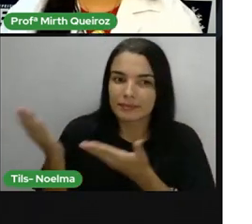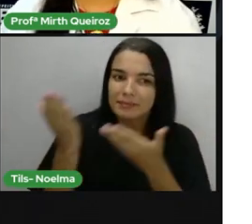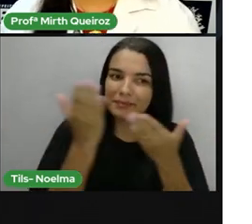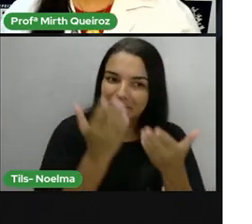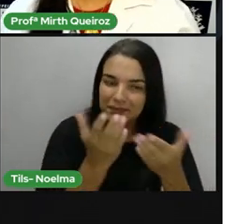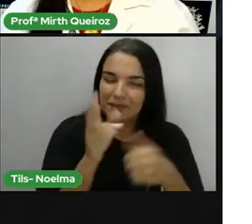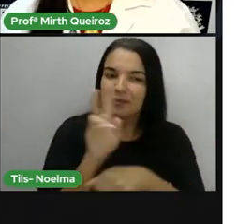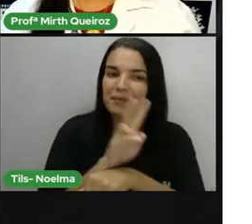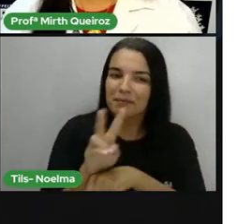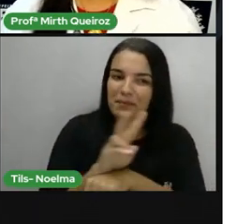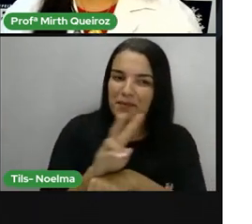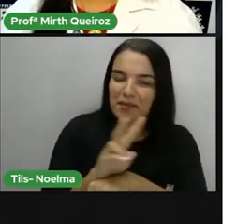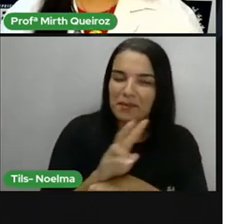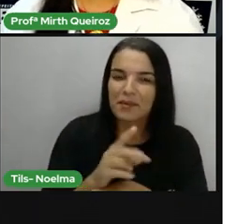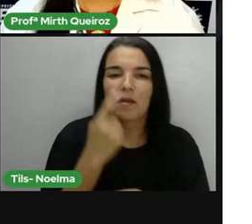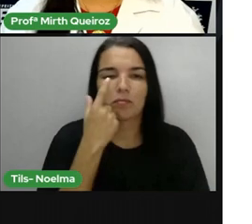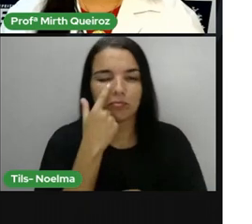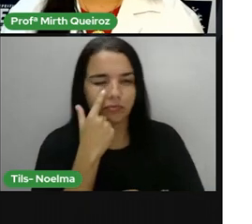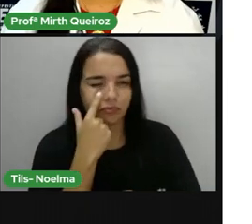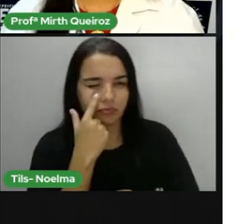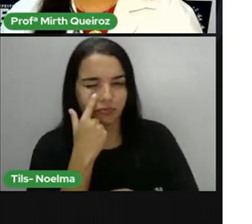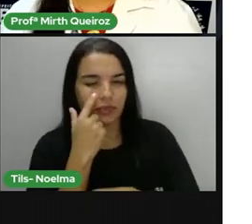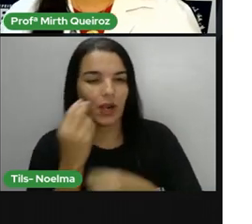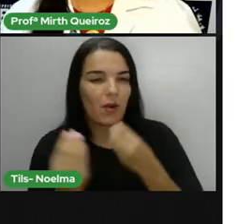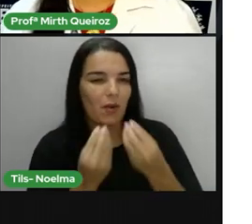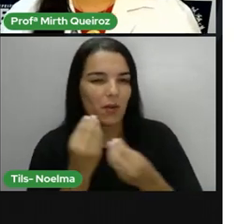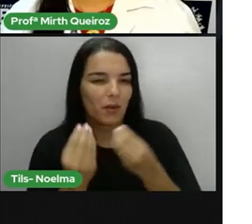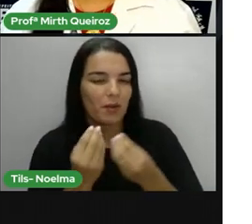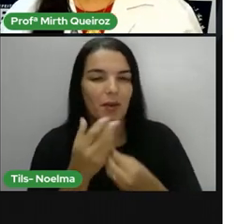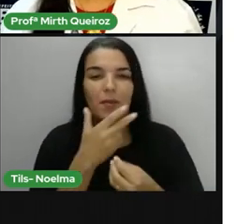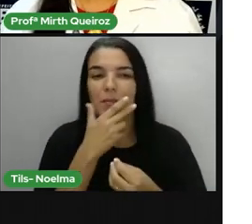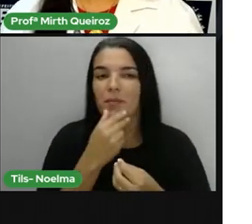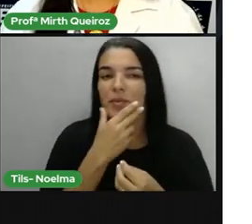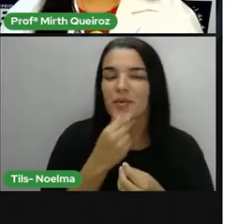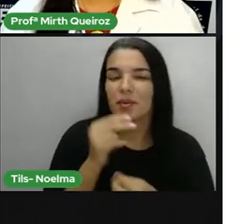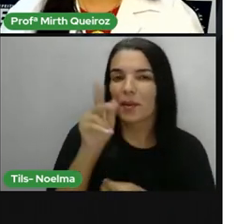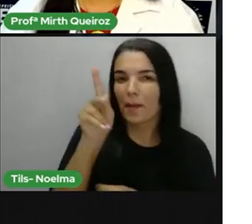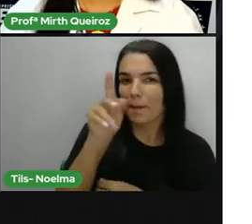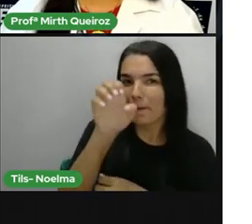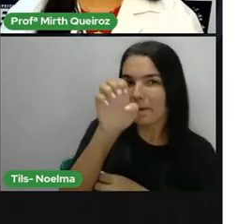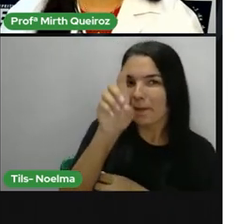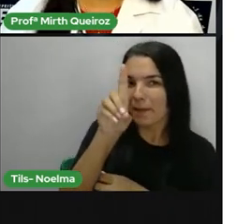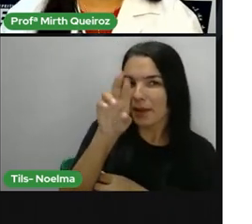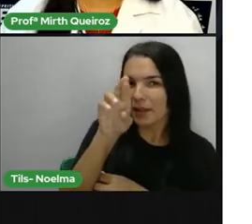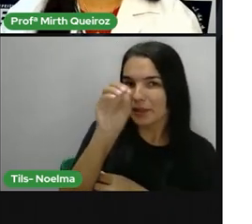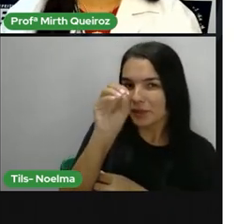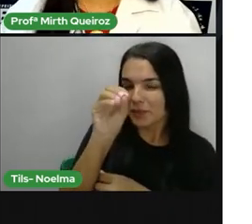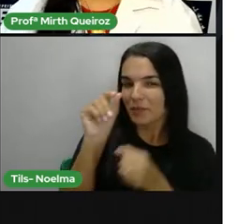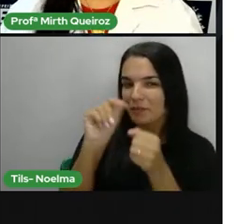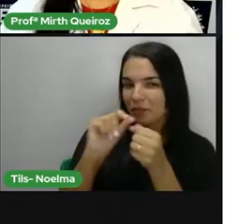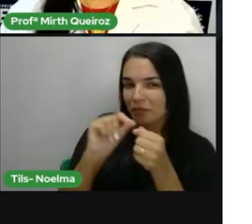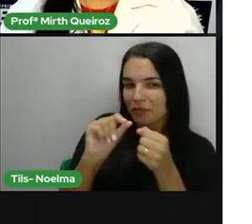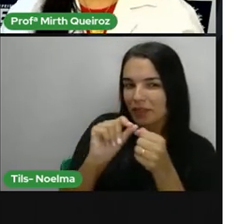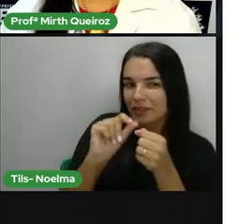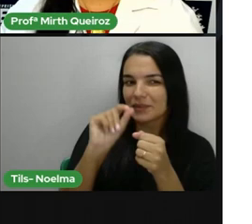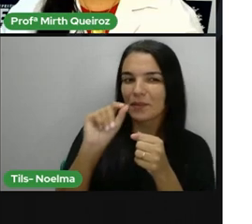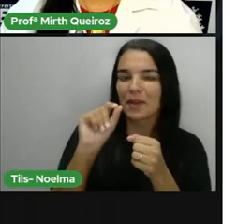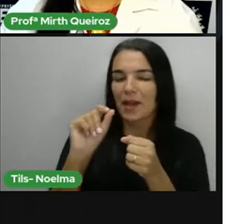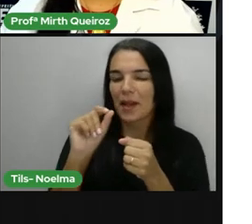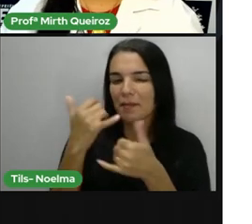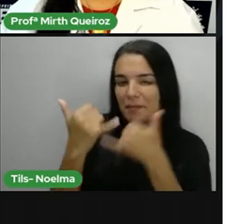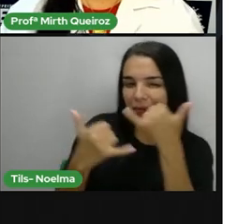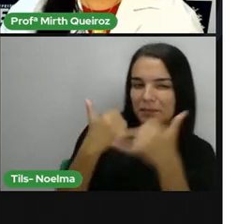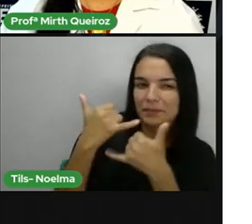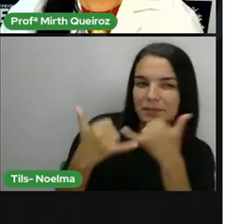pra vocês um pequeno videozinho aí das aventuras de Pedro, que a gente vai poder entender melhor o que que é